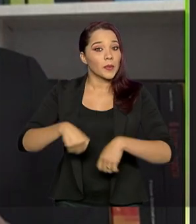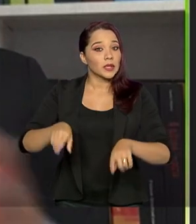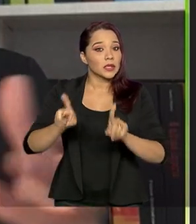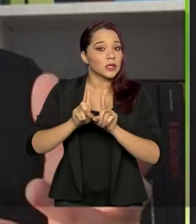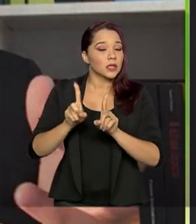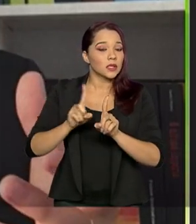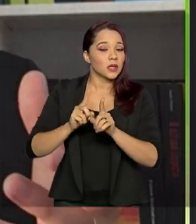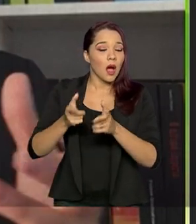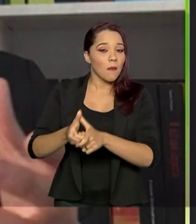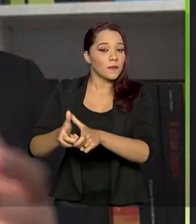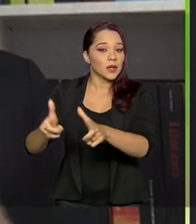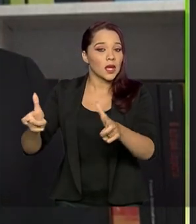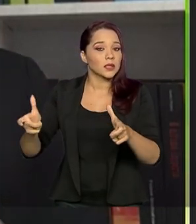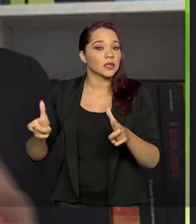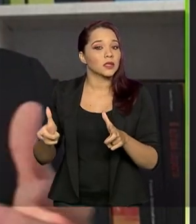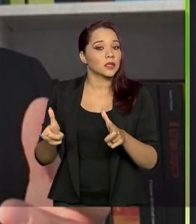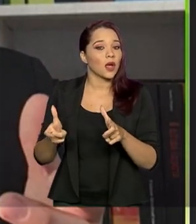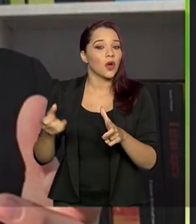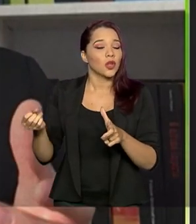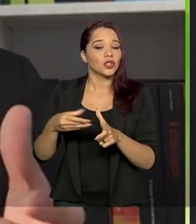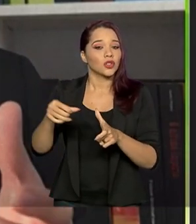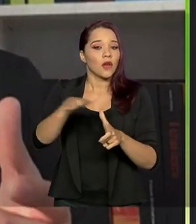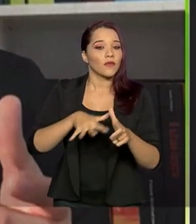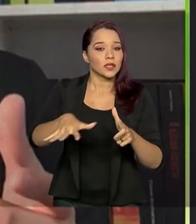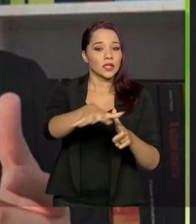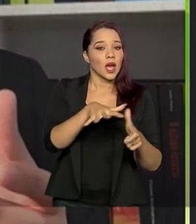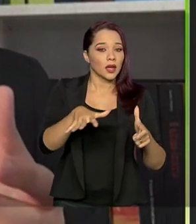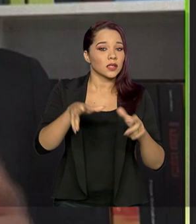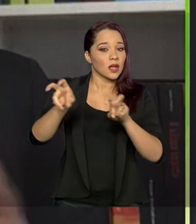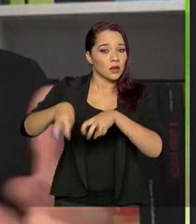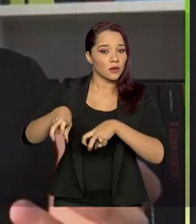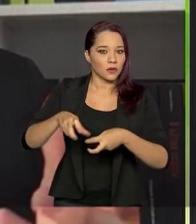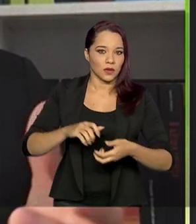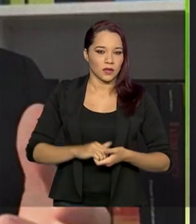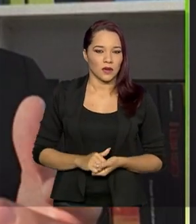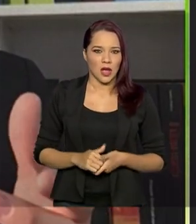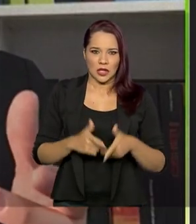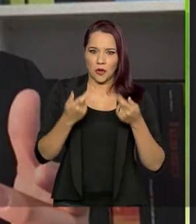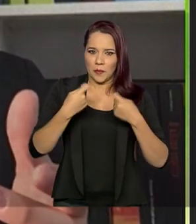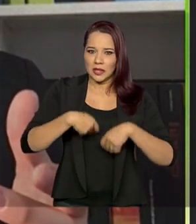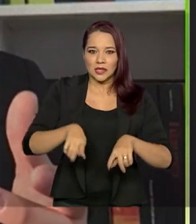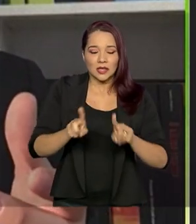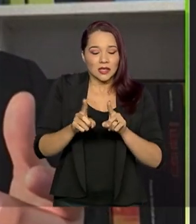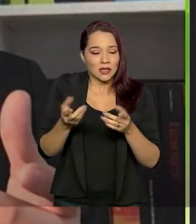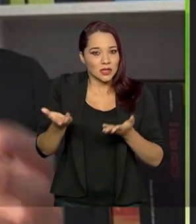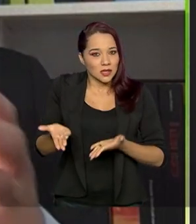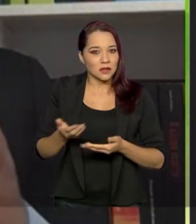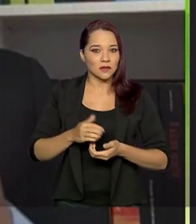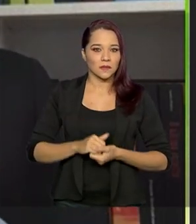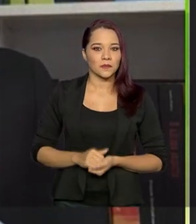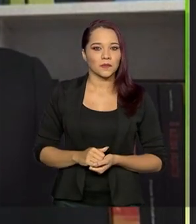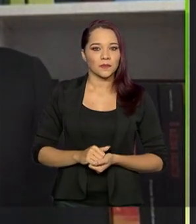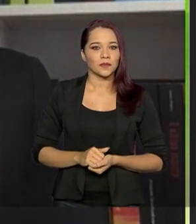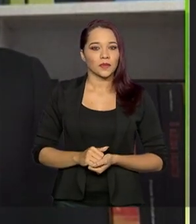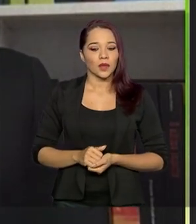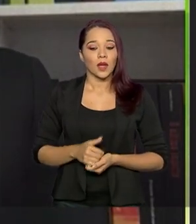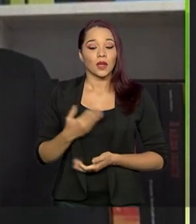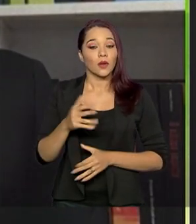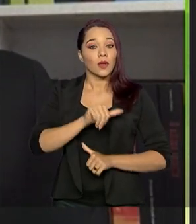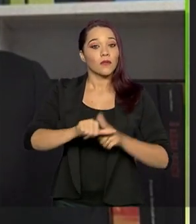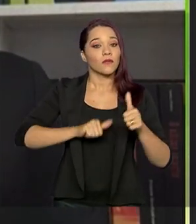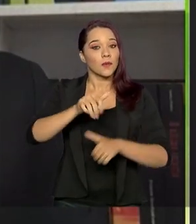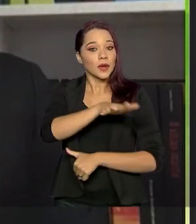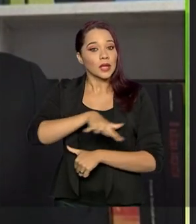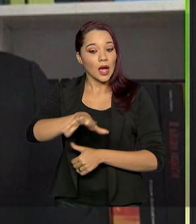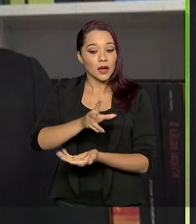aplicação, ampliação de novas áreas na agricultura. Nós não precisamos disso nesse sentido. Então, a reforma